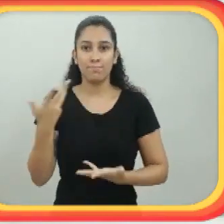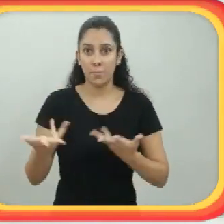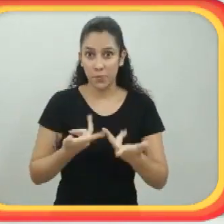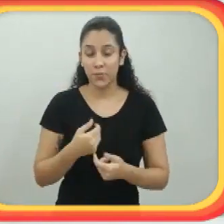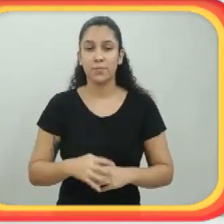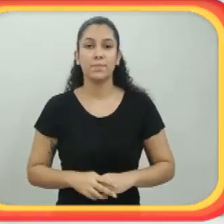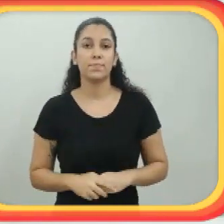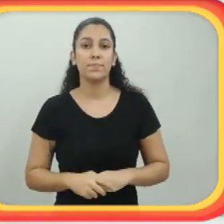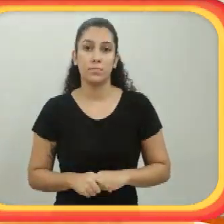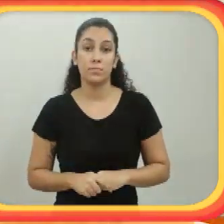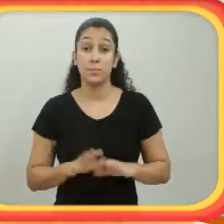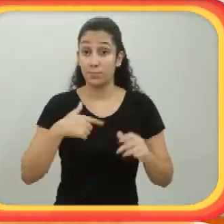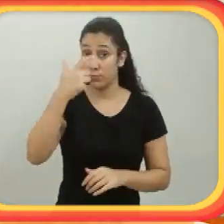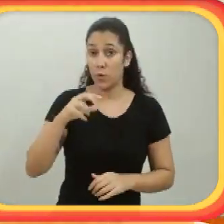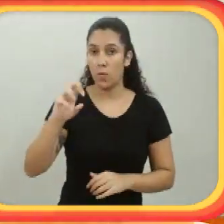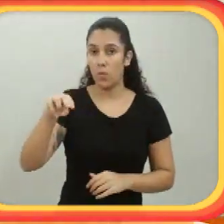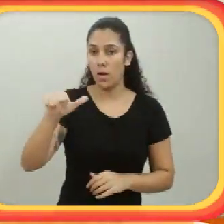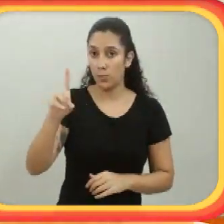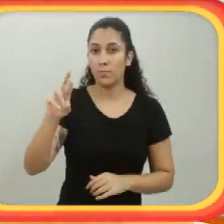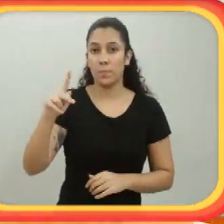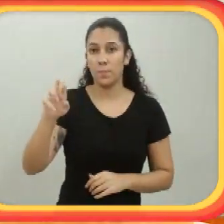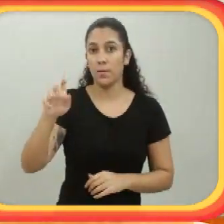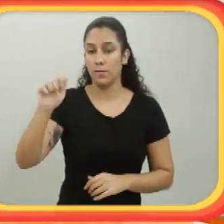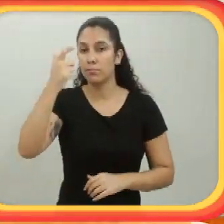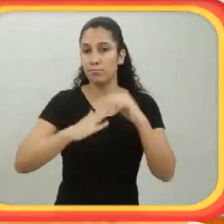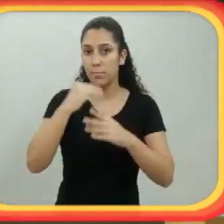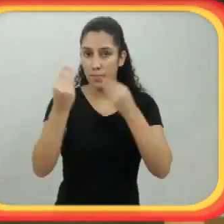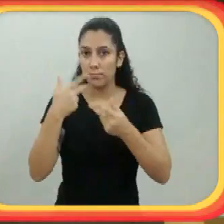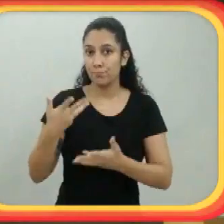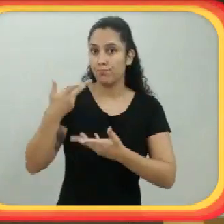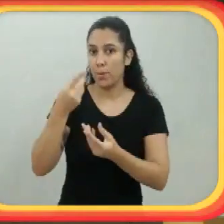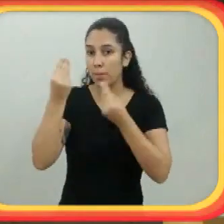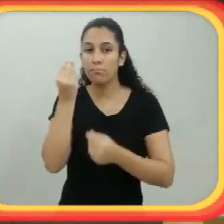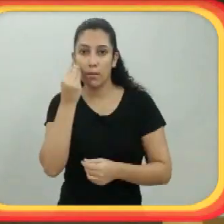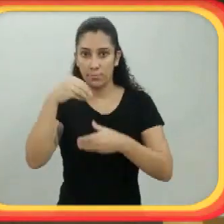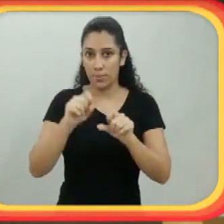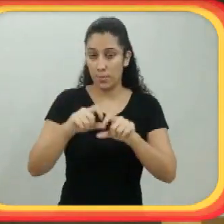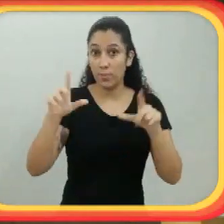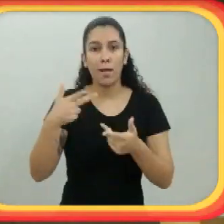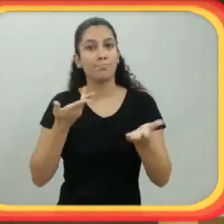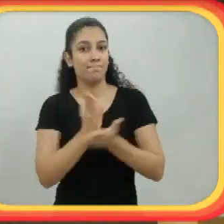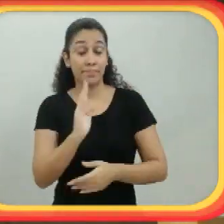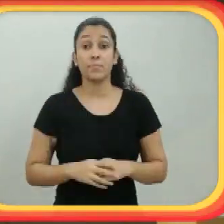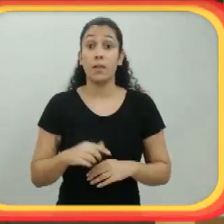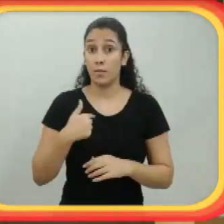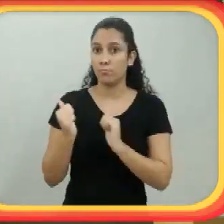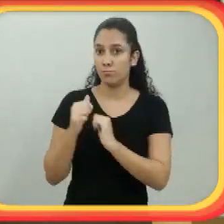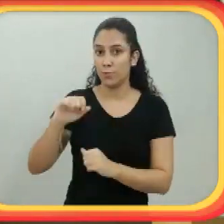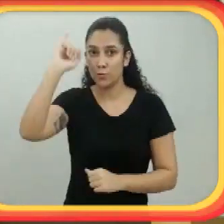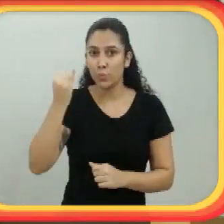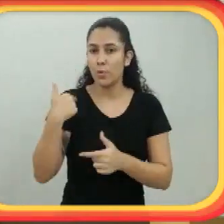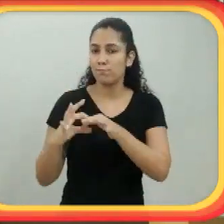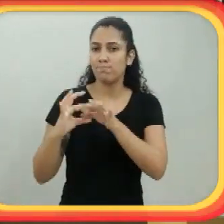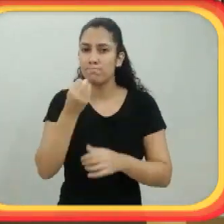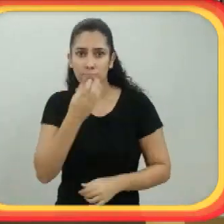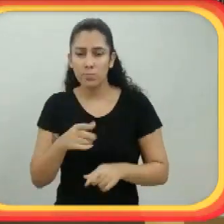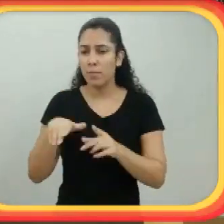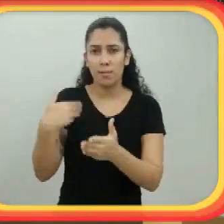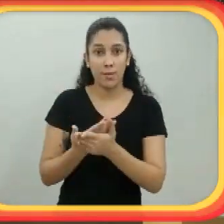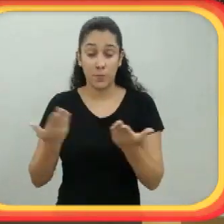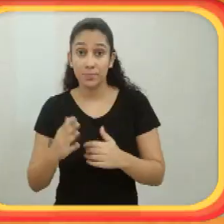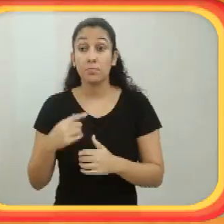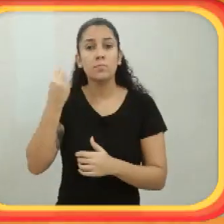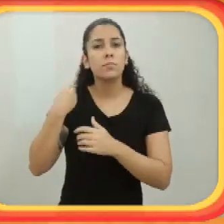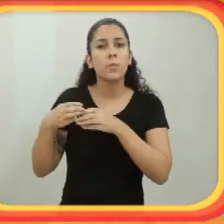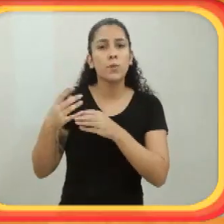e com um astral maravilhoso. Eu sou Ronald Perega, maquiador. A minha convivência com a Juliana tem um misto de admiração, porque